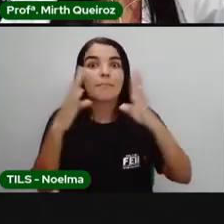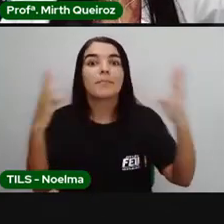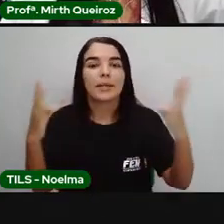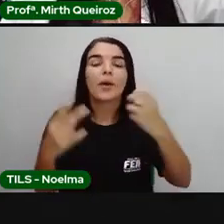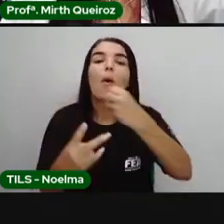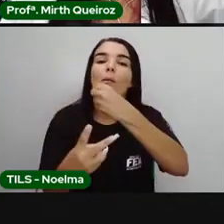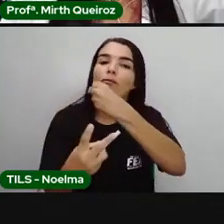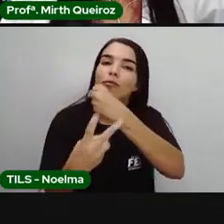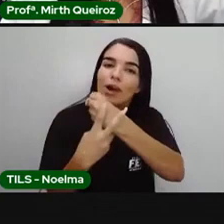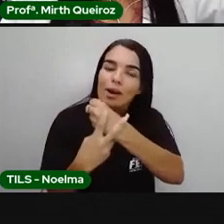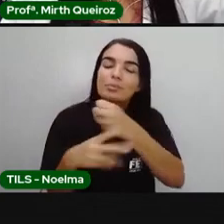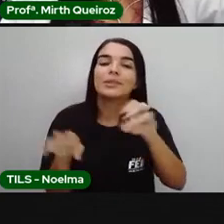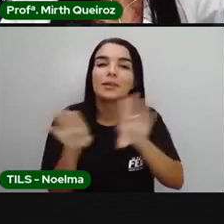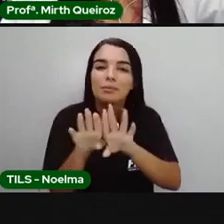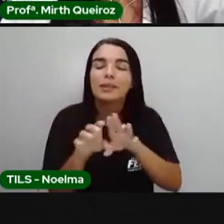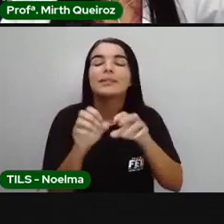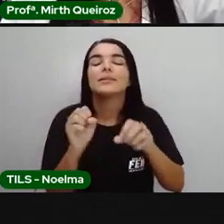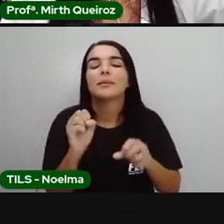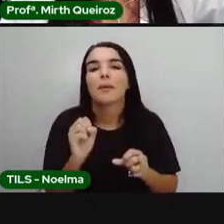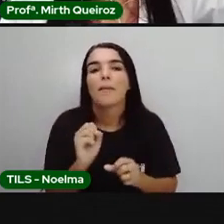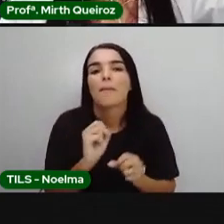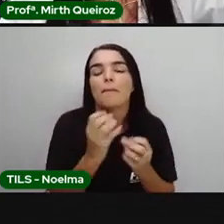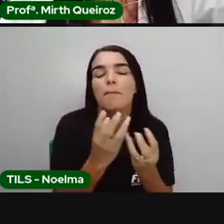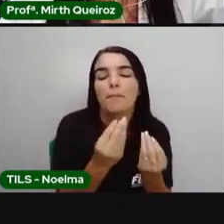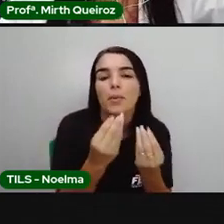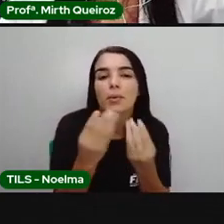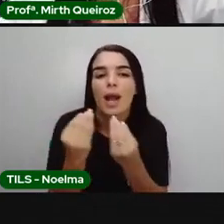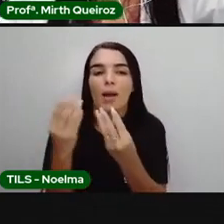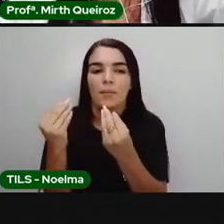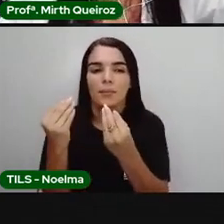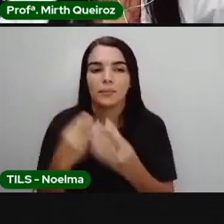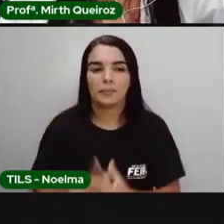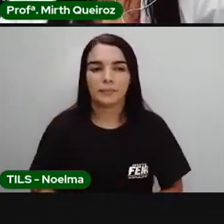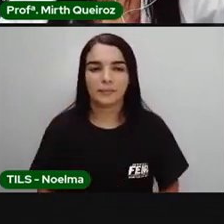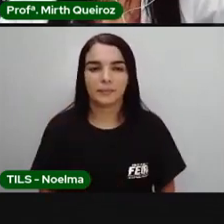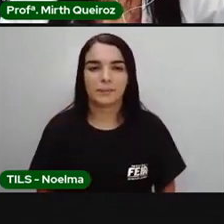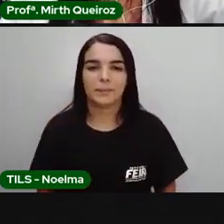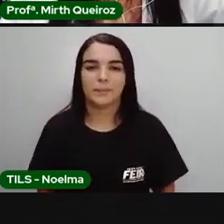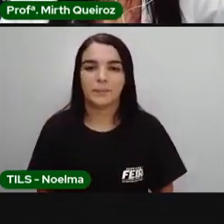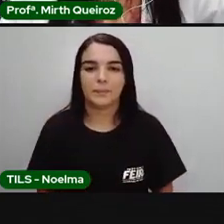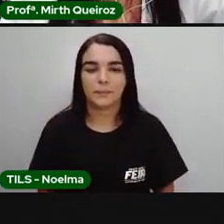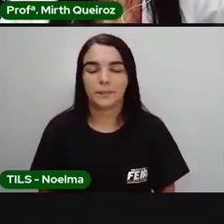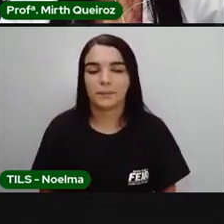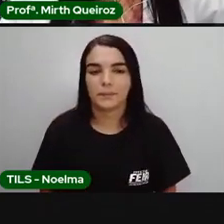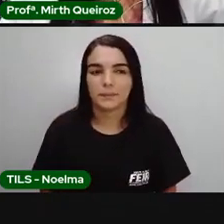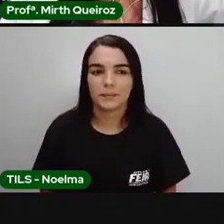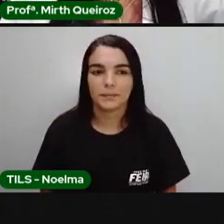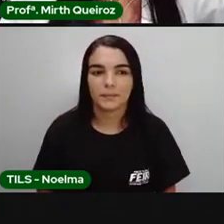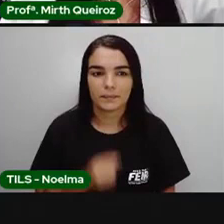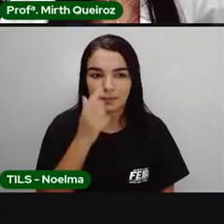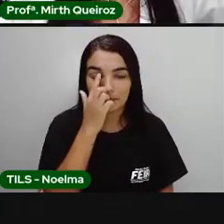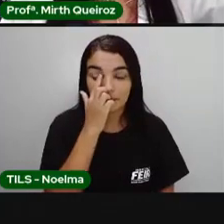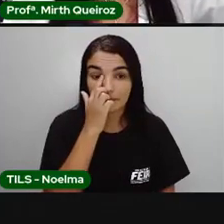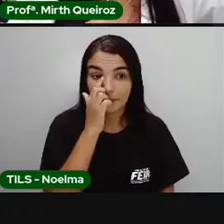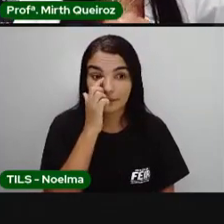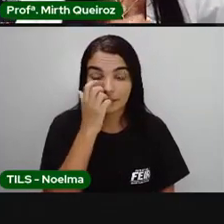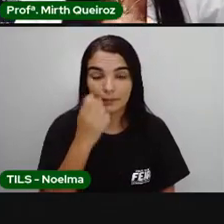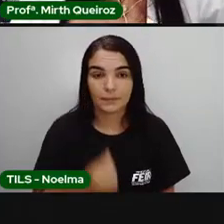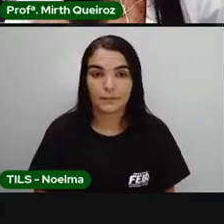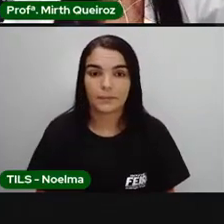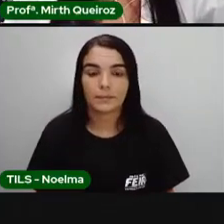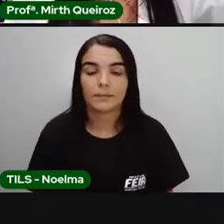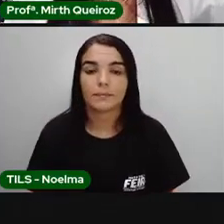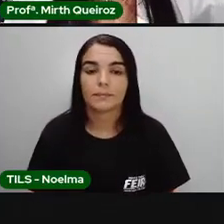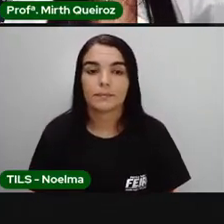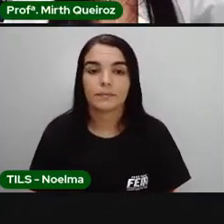toda a frase, ela tem que obedecer o substantivo. Ou seja, vocês